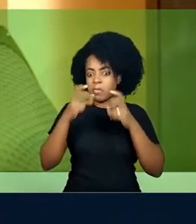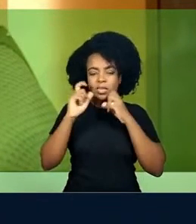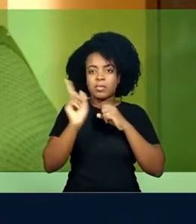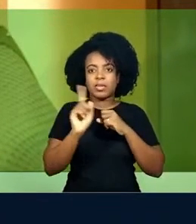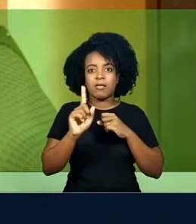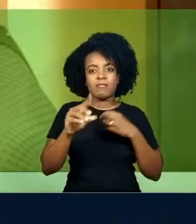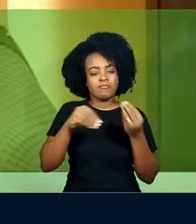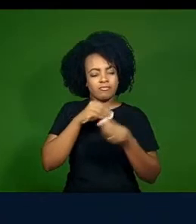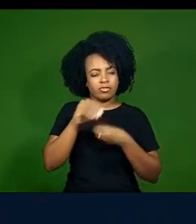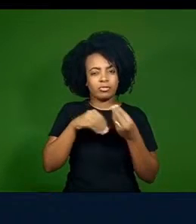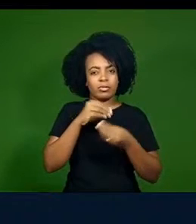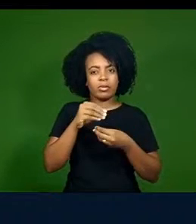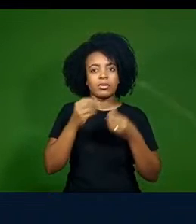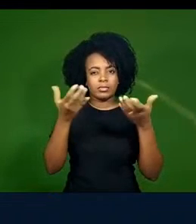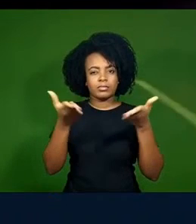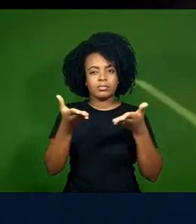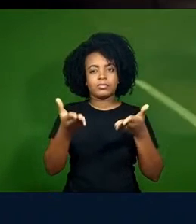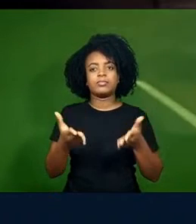sequer se damos conta.